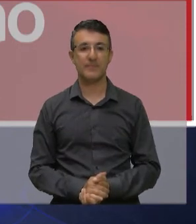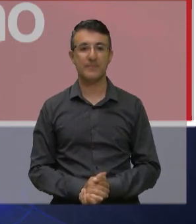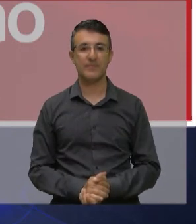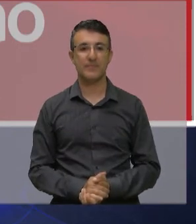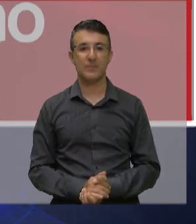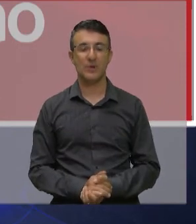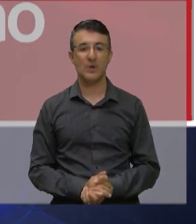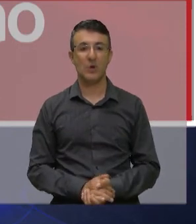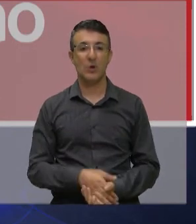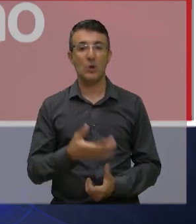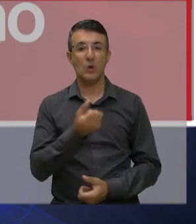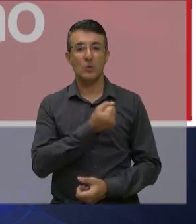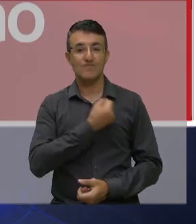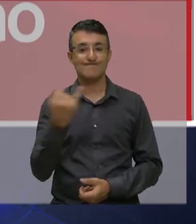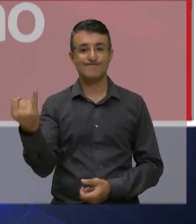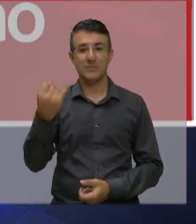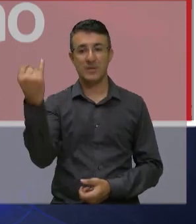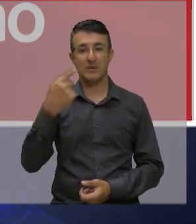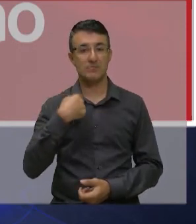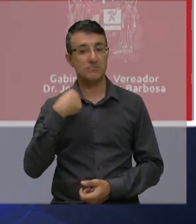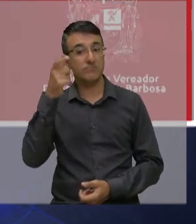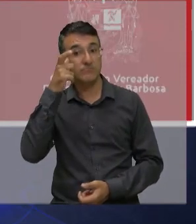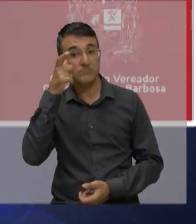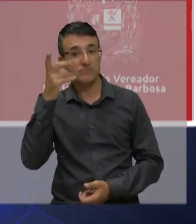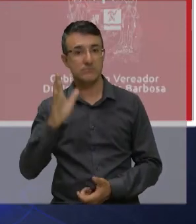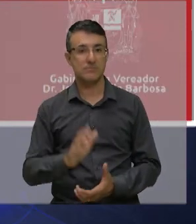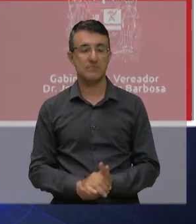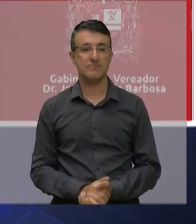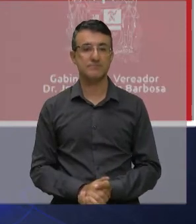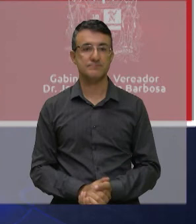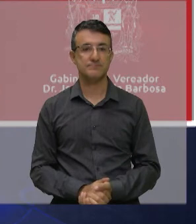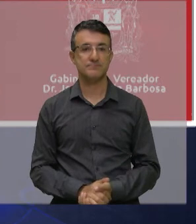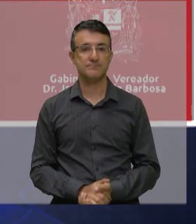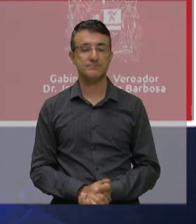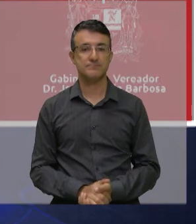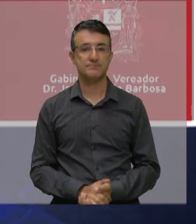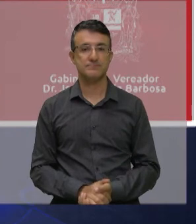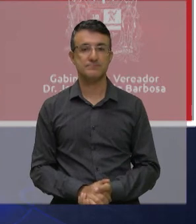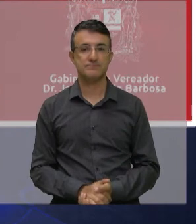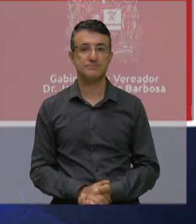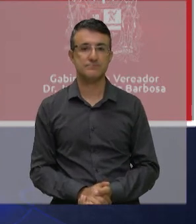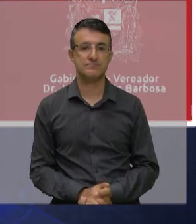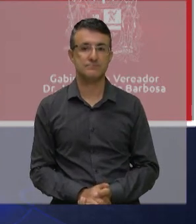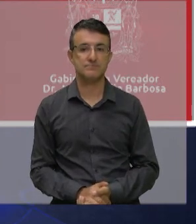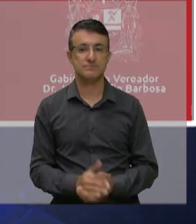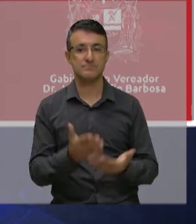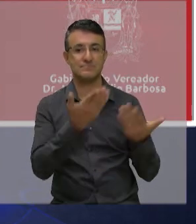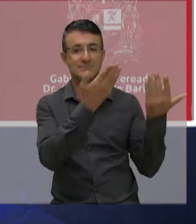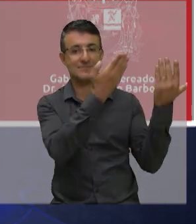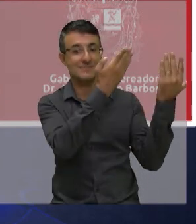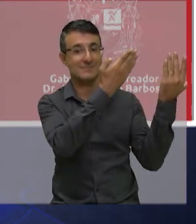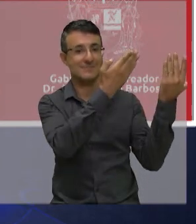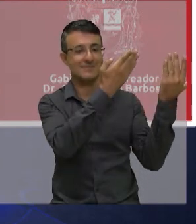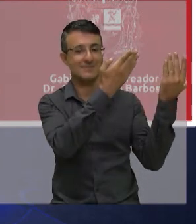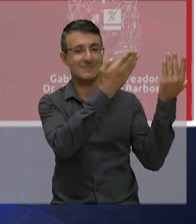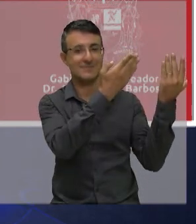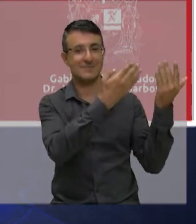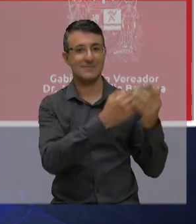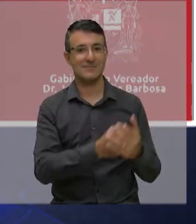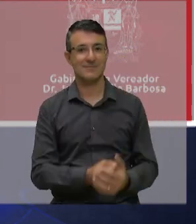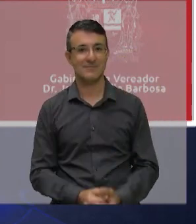números importantes para a nossa reflexão próximo nós temos em São José dos Campos esse número de mortalidade